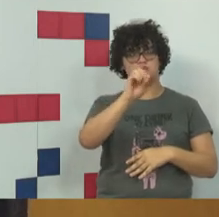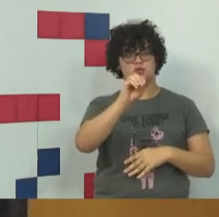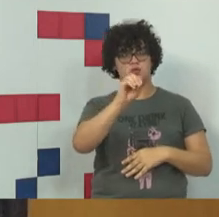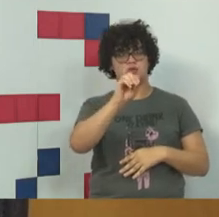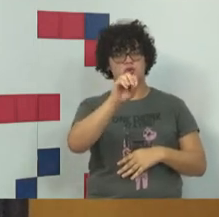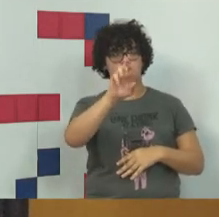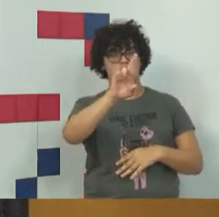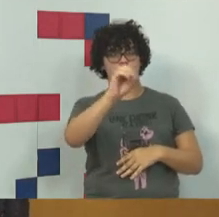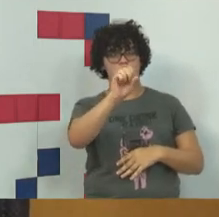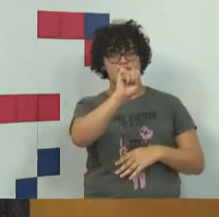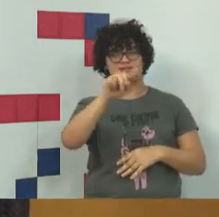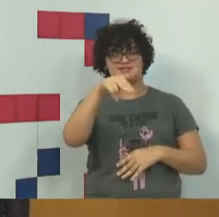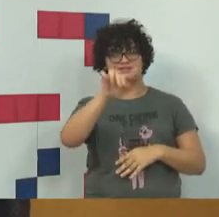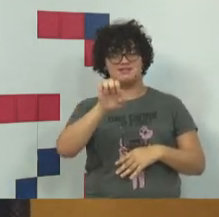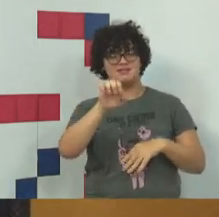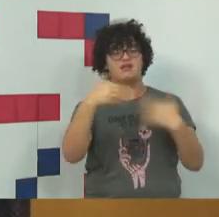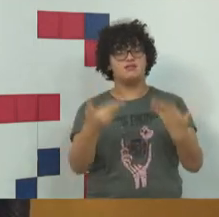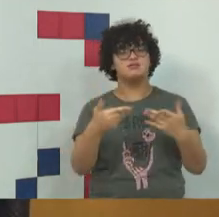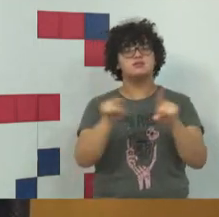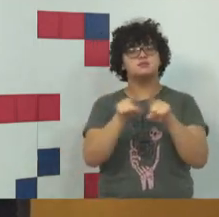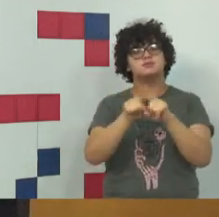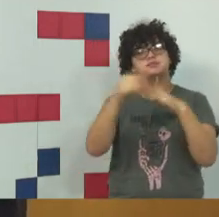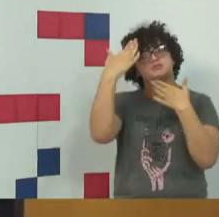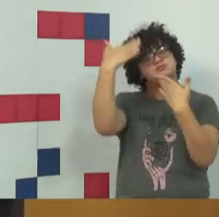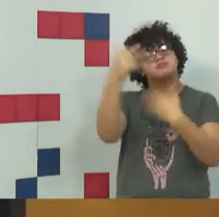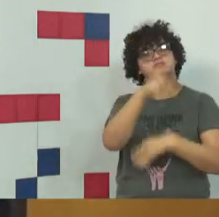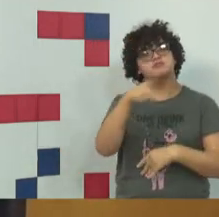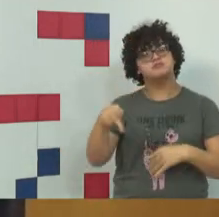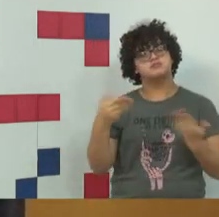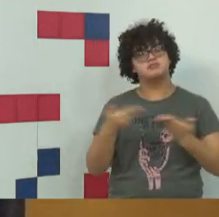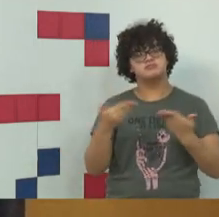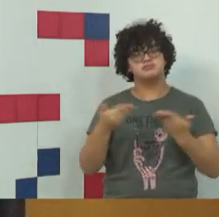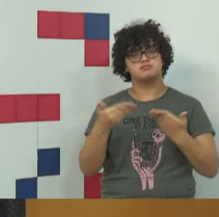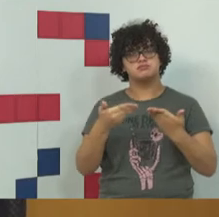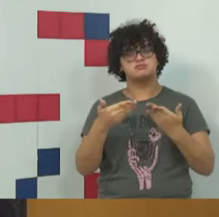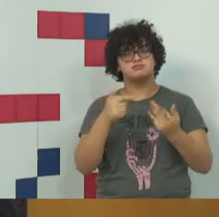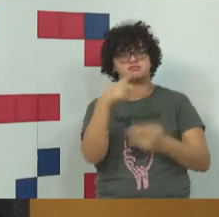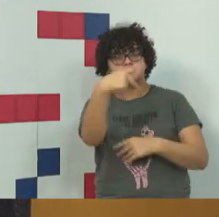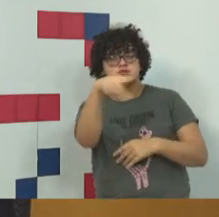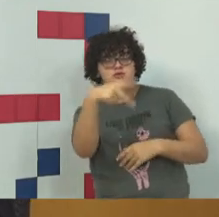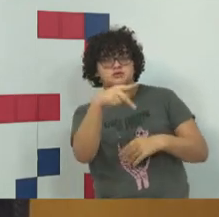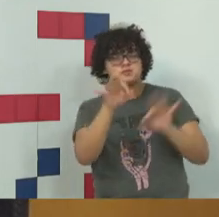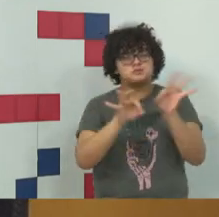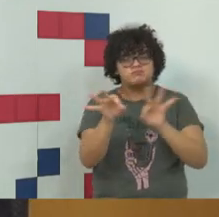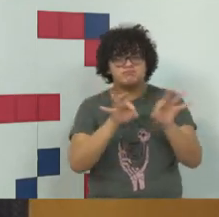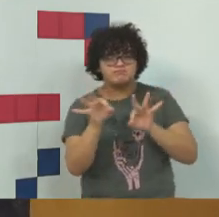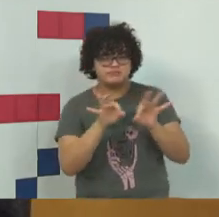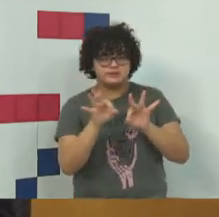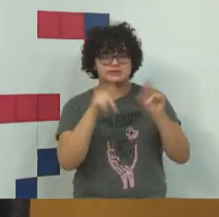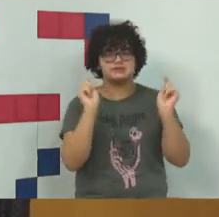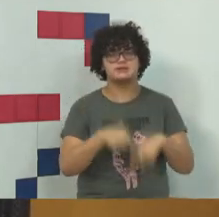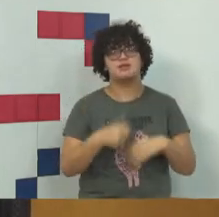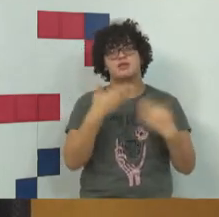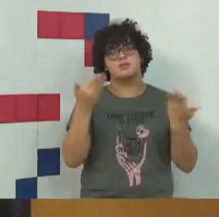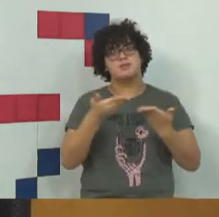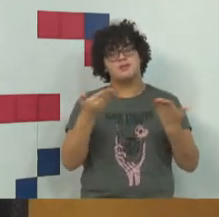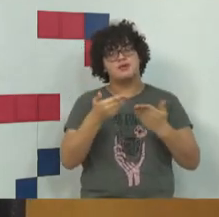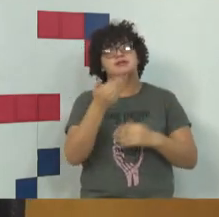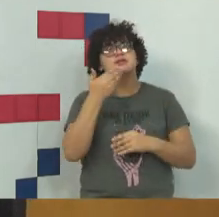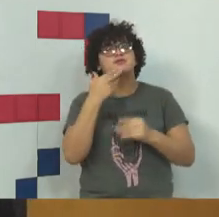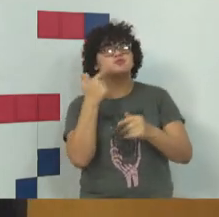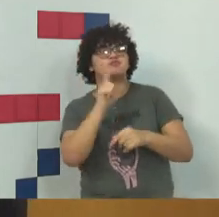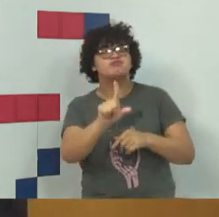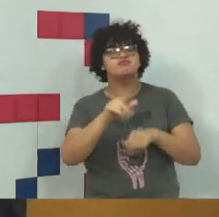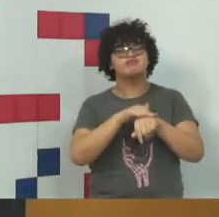nossos debatedores. Agradecer os professores que disponibilizaram aí seus calendários de aula, pra que a gente pudesse ter essa